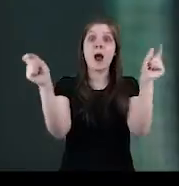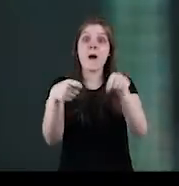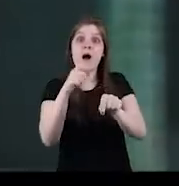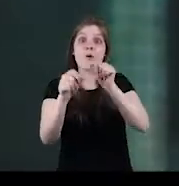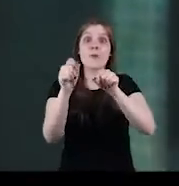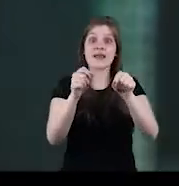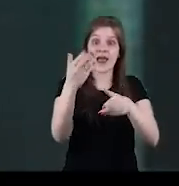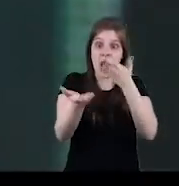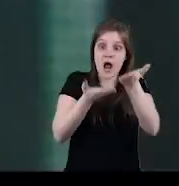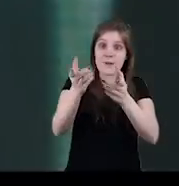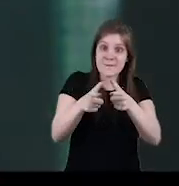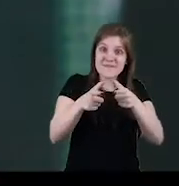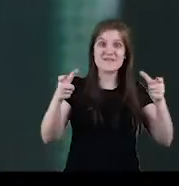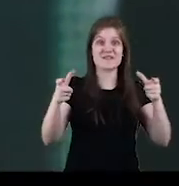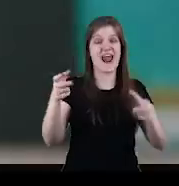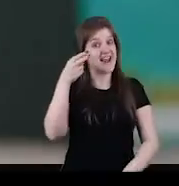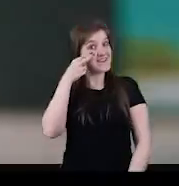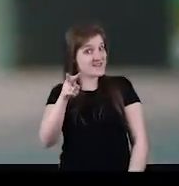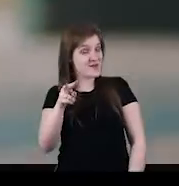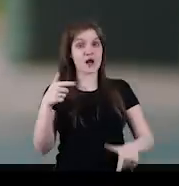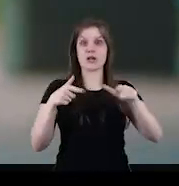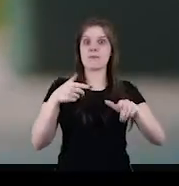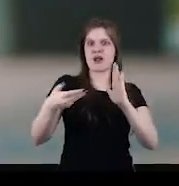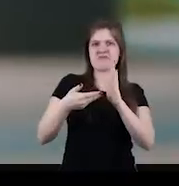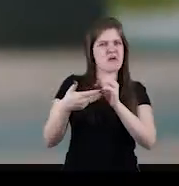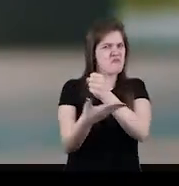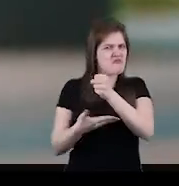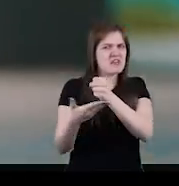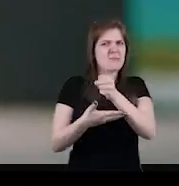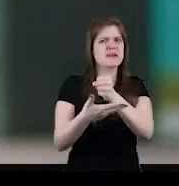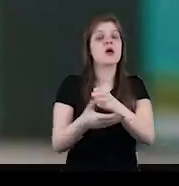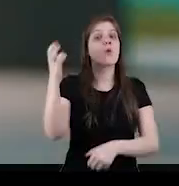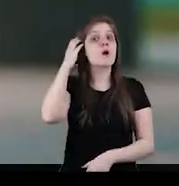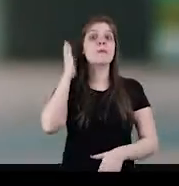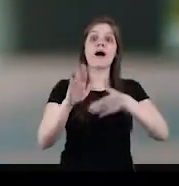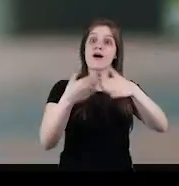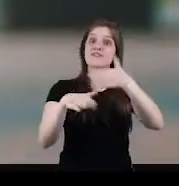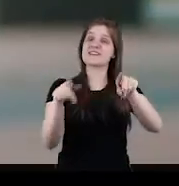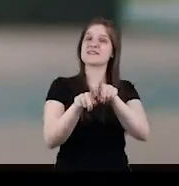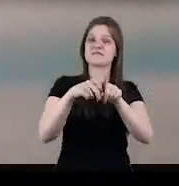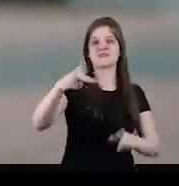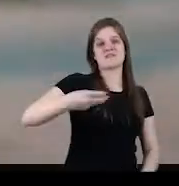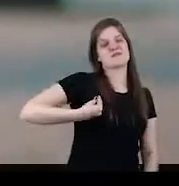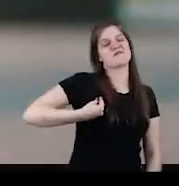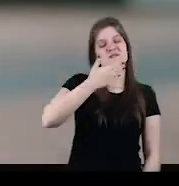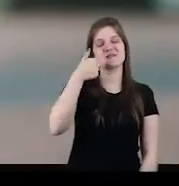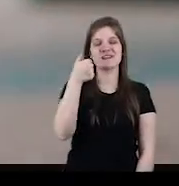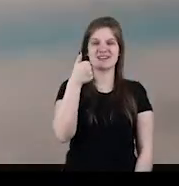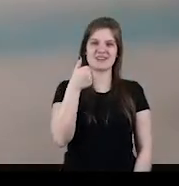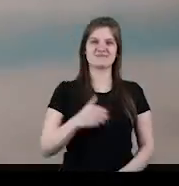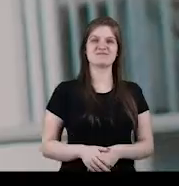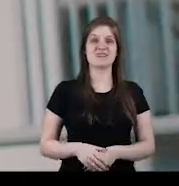Apoio conseguem ampliar os atendimentos. Viu só? O trabalho da Câmara é fundamental para Cuiabá avançar e para a sua vida